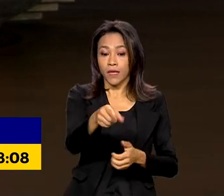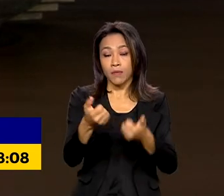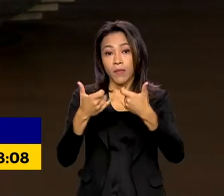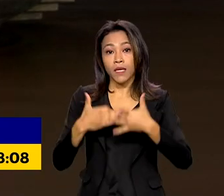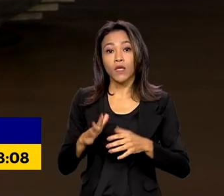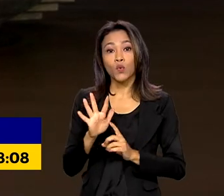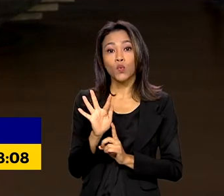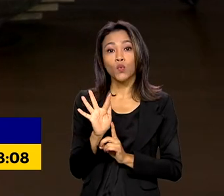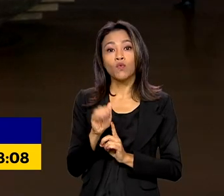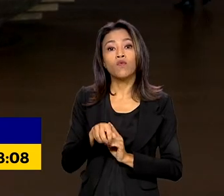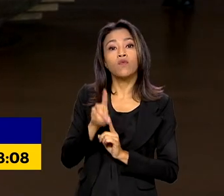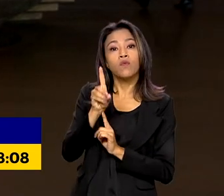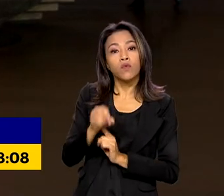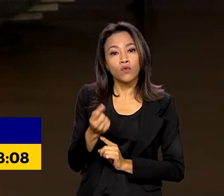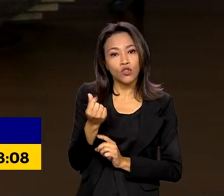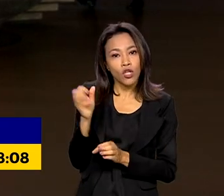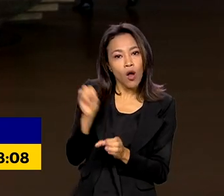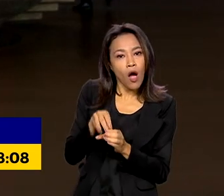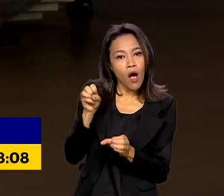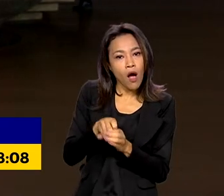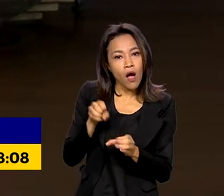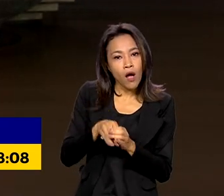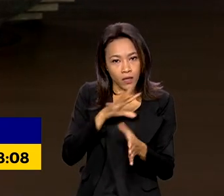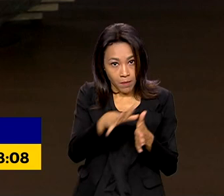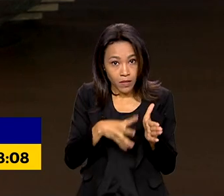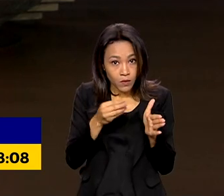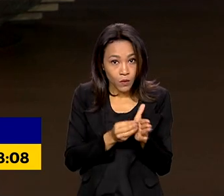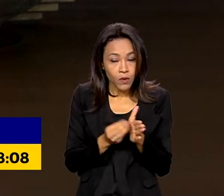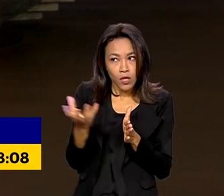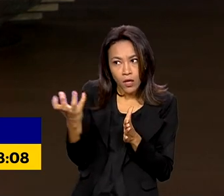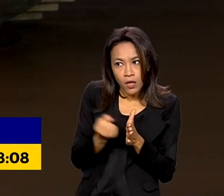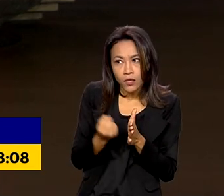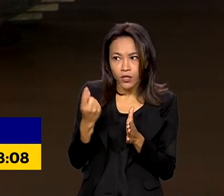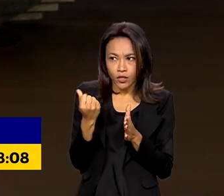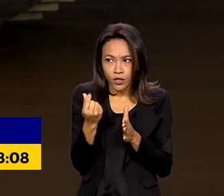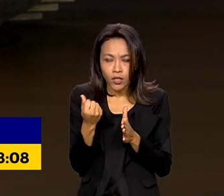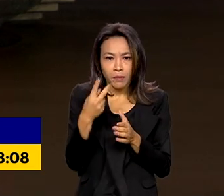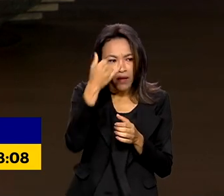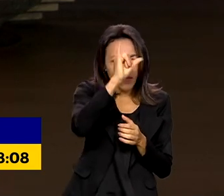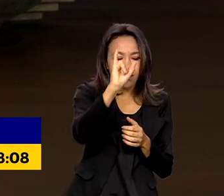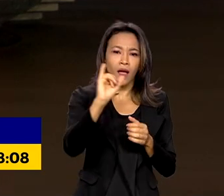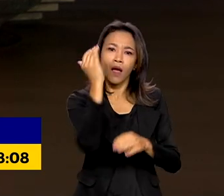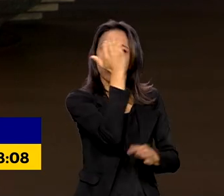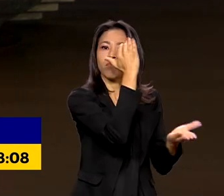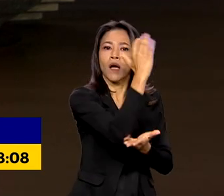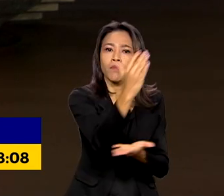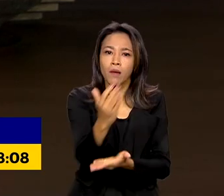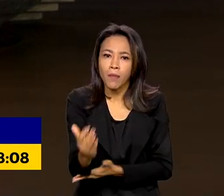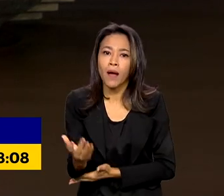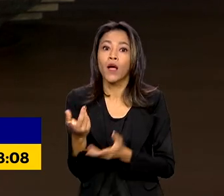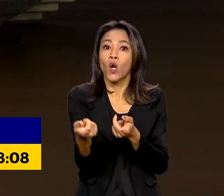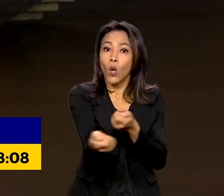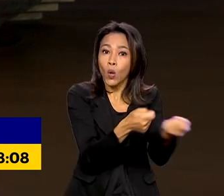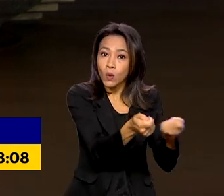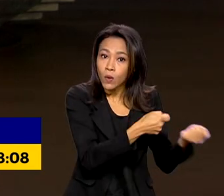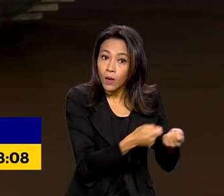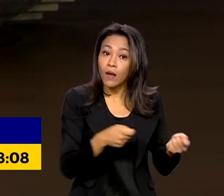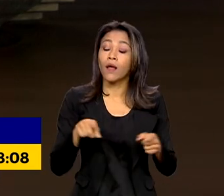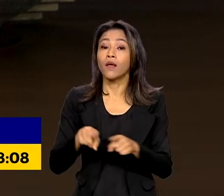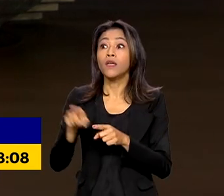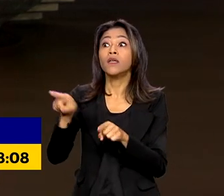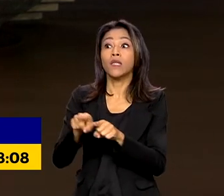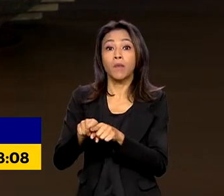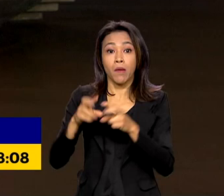capta doações para medidas de prevenção, monitoramento e controle do desmatamento na Amazônia Legal.